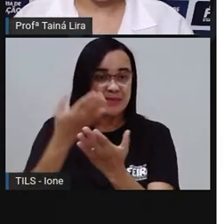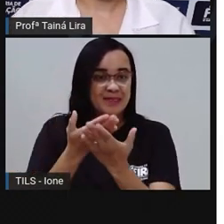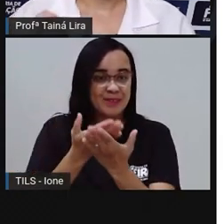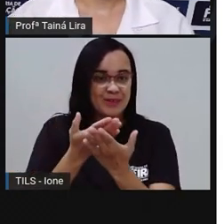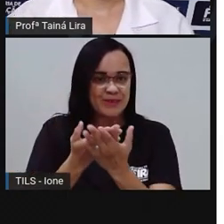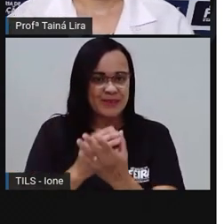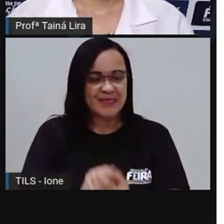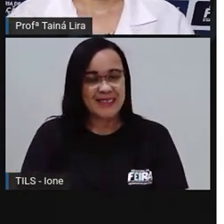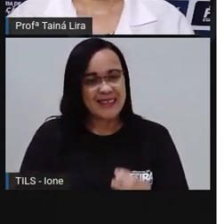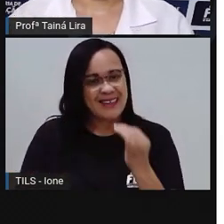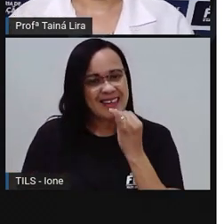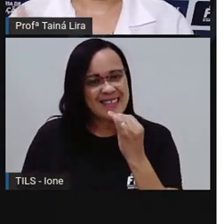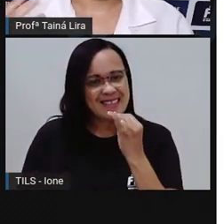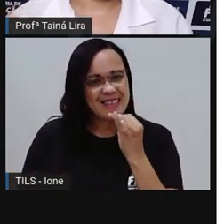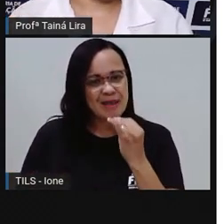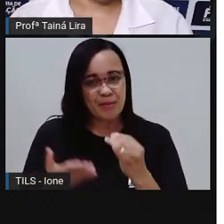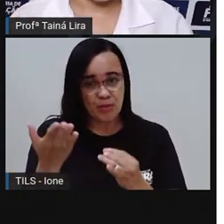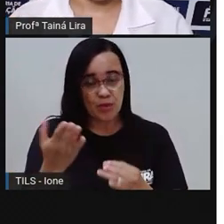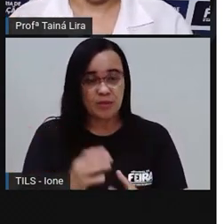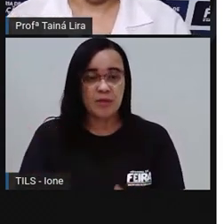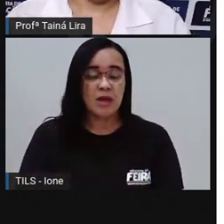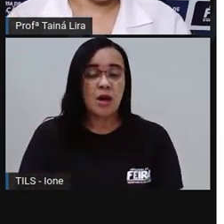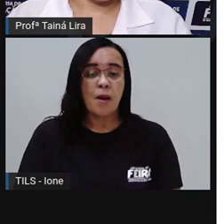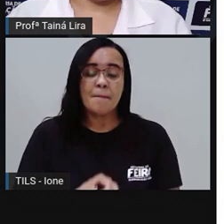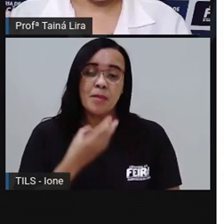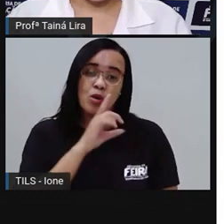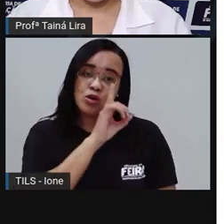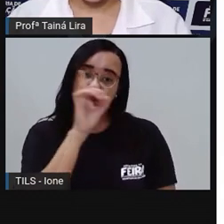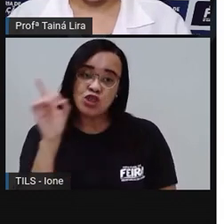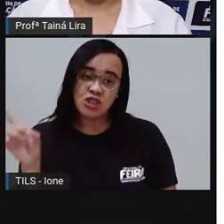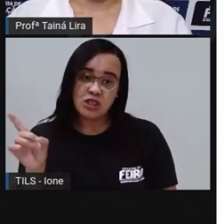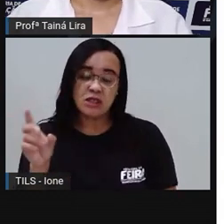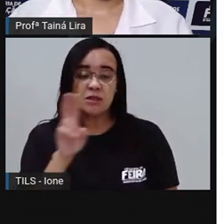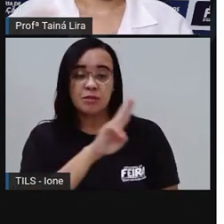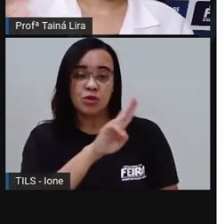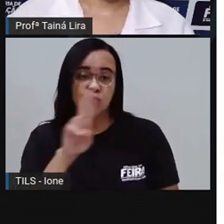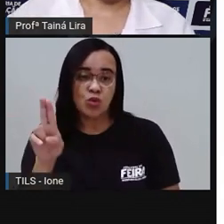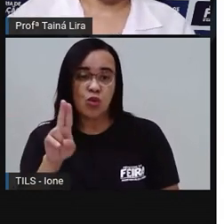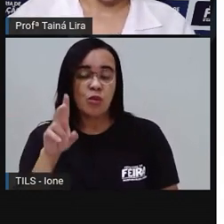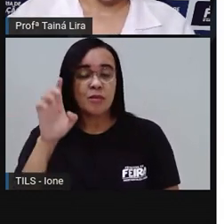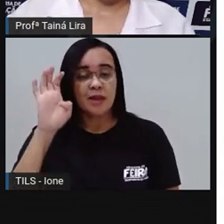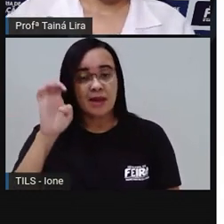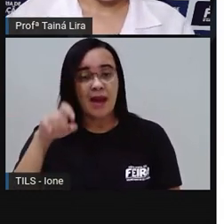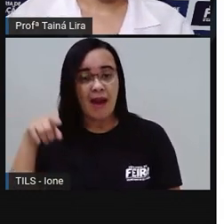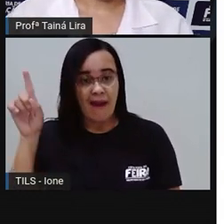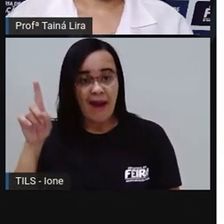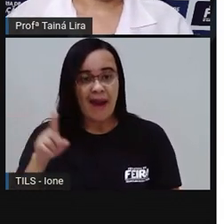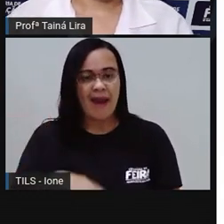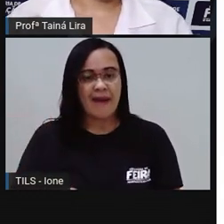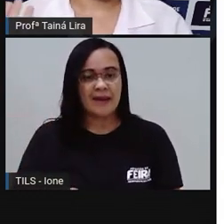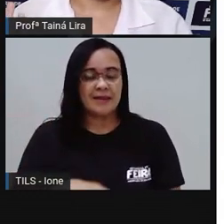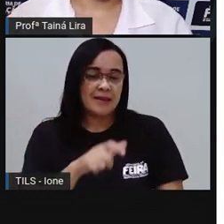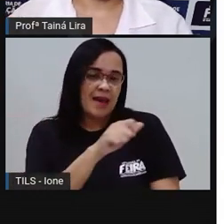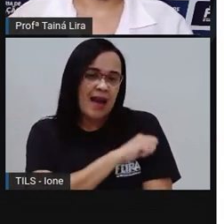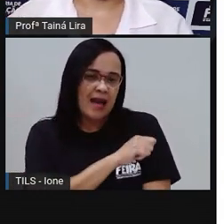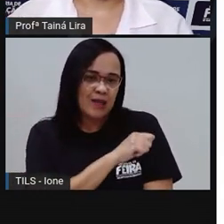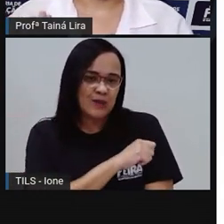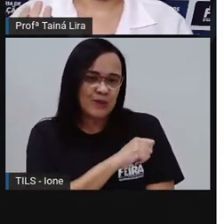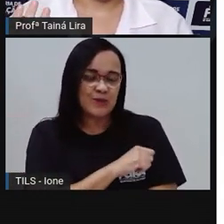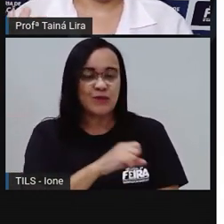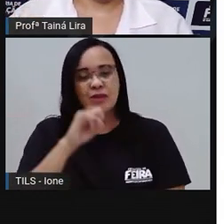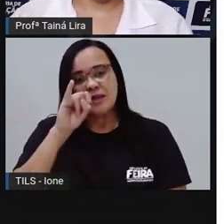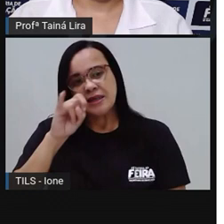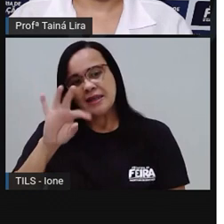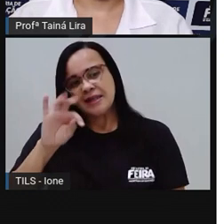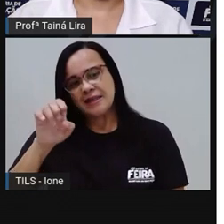certo? Bom dia Meu nome é Ítalo Aluno do segundo ano Da